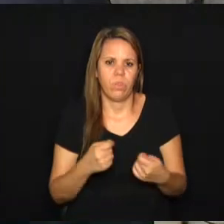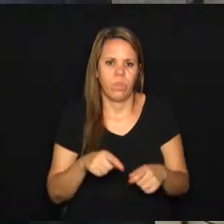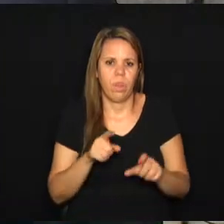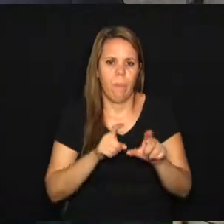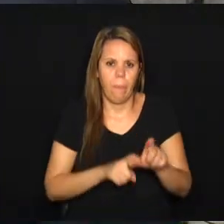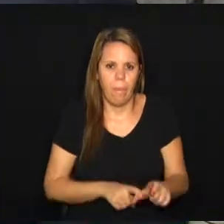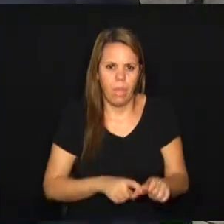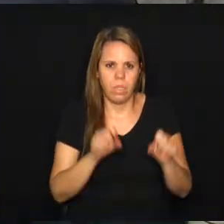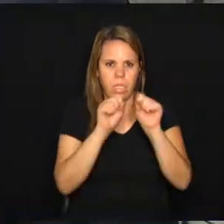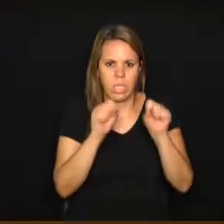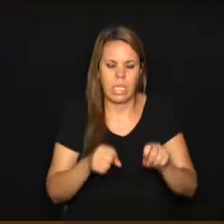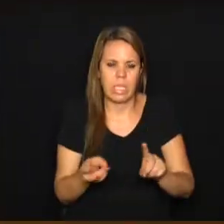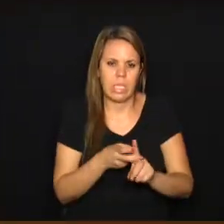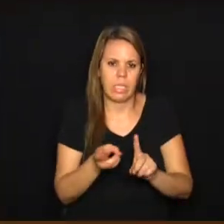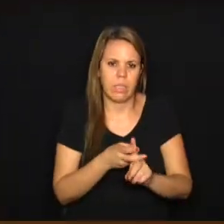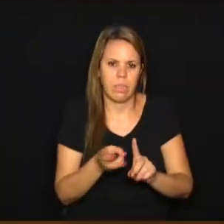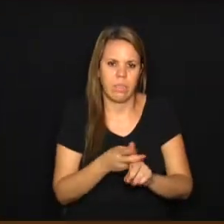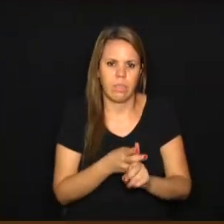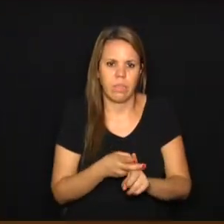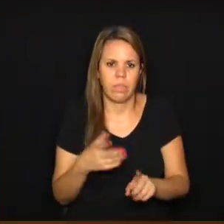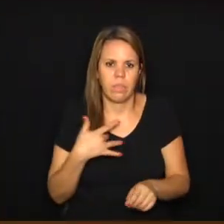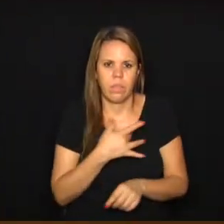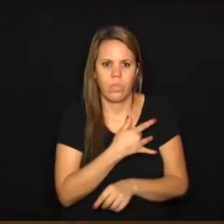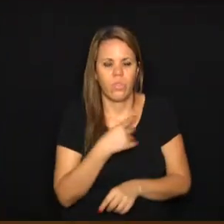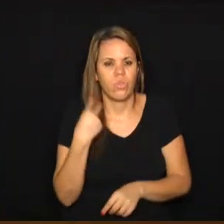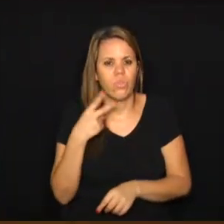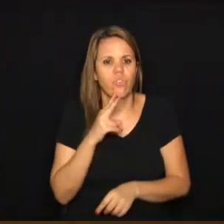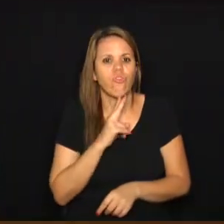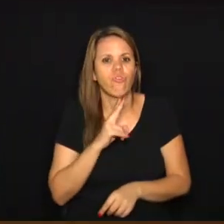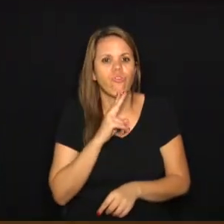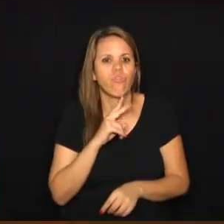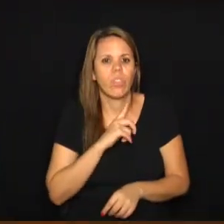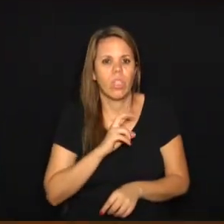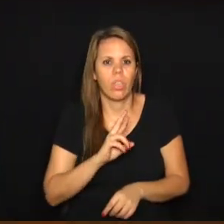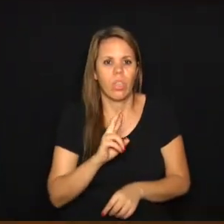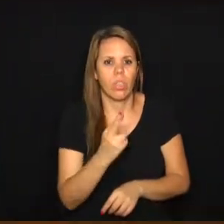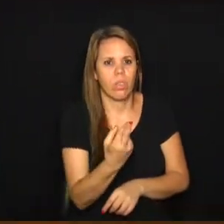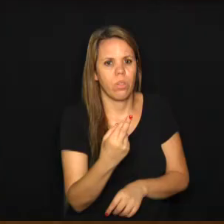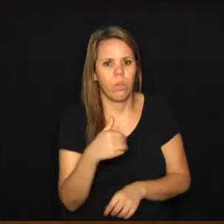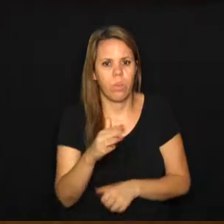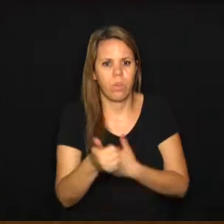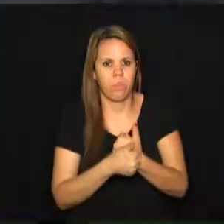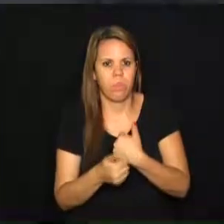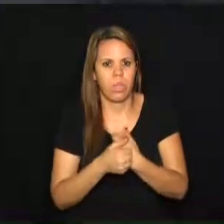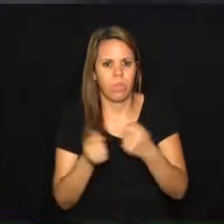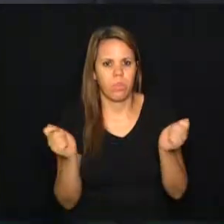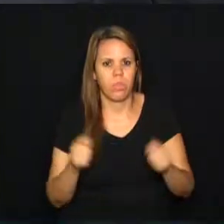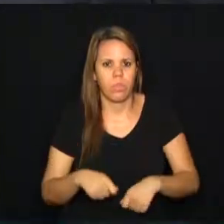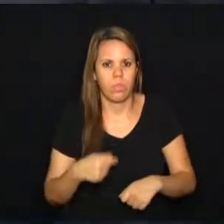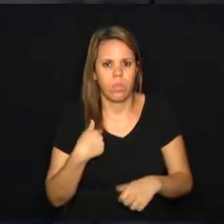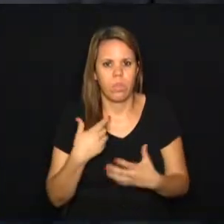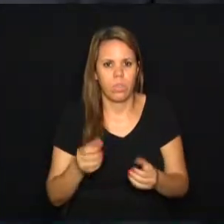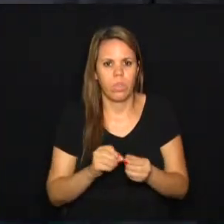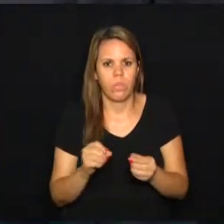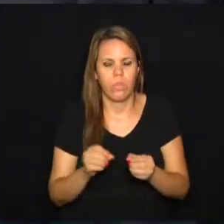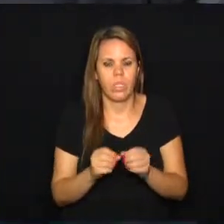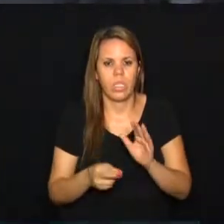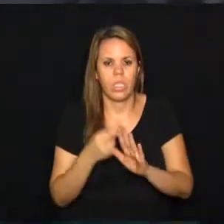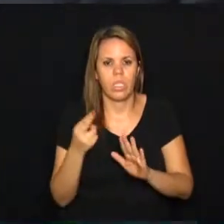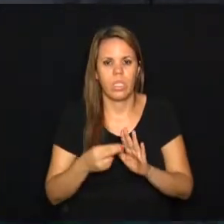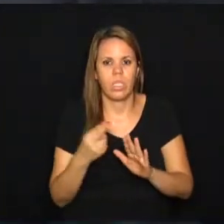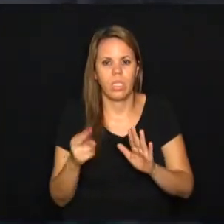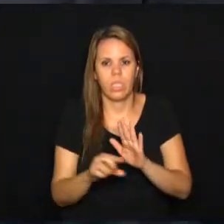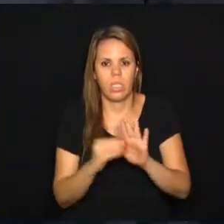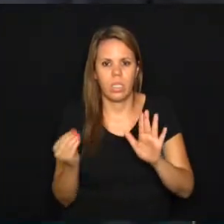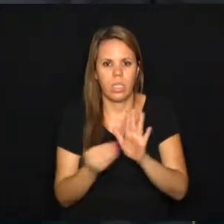do Sistema Único de Saúde. Nelson Wasser espera ter um retorno o mais breve possível. Eu fiz esse requerimento, no sentido de